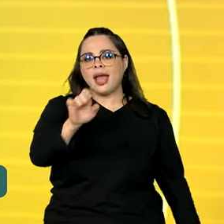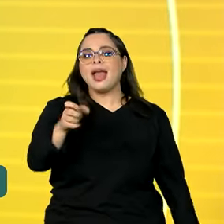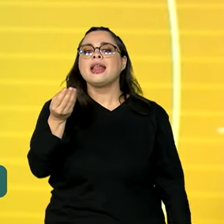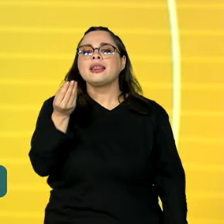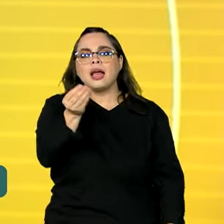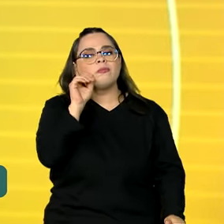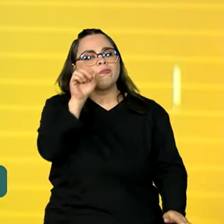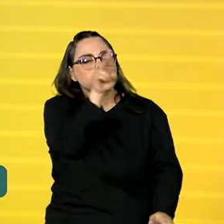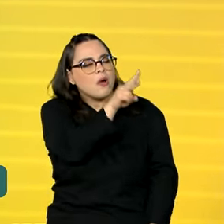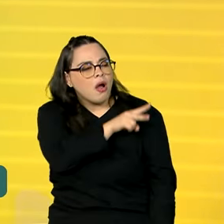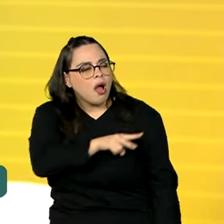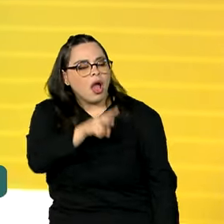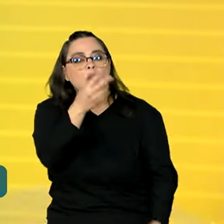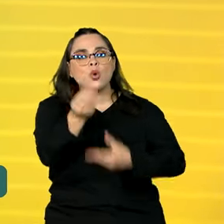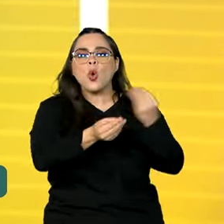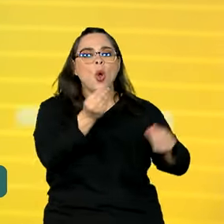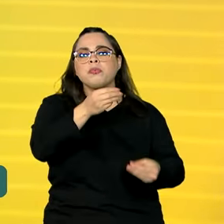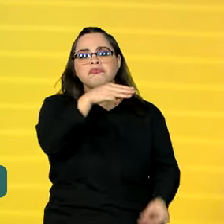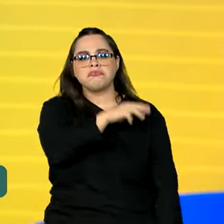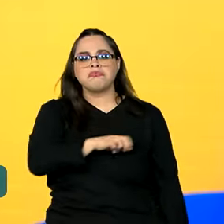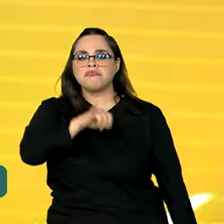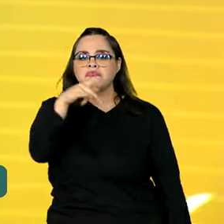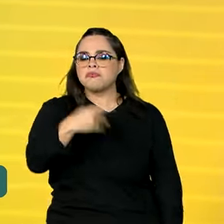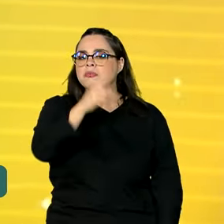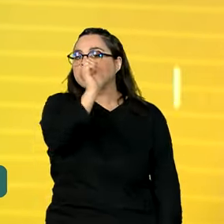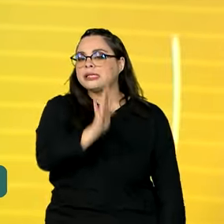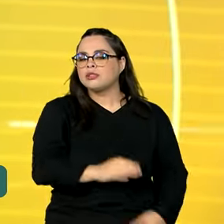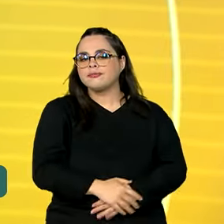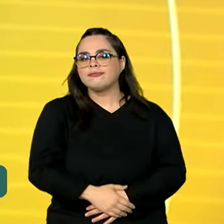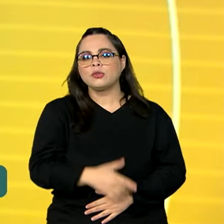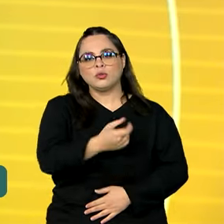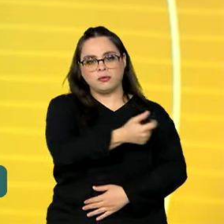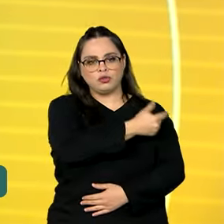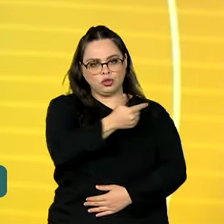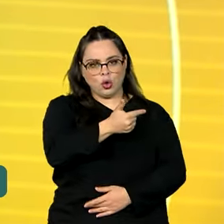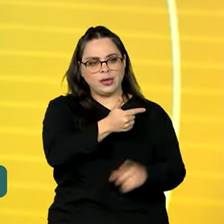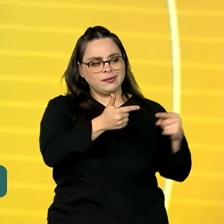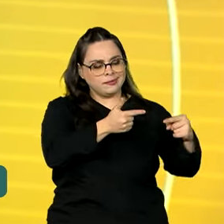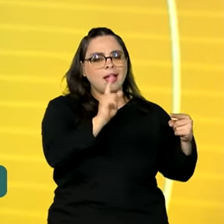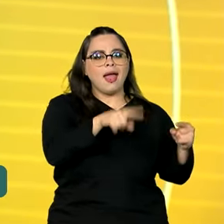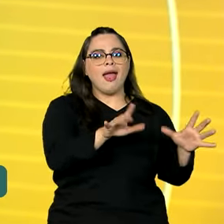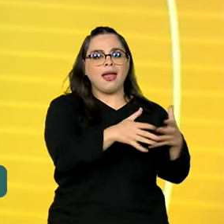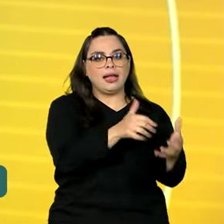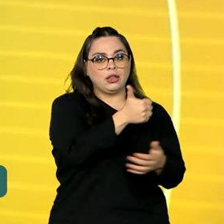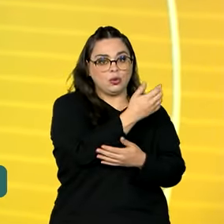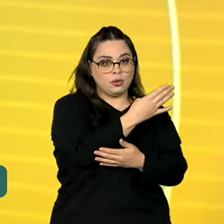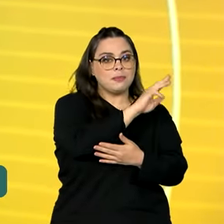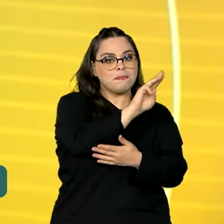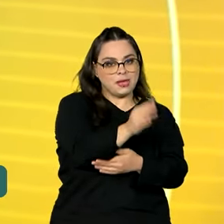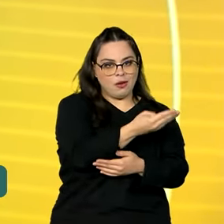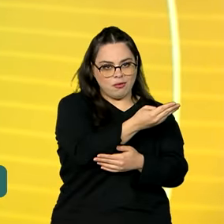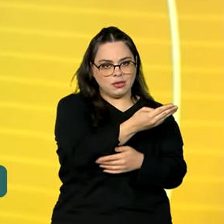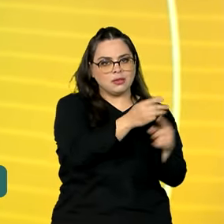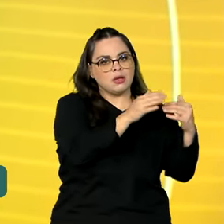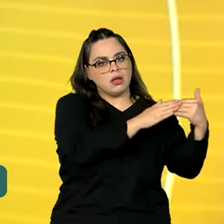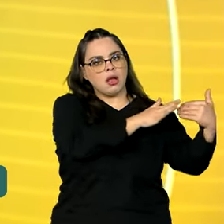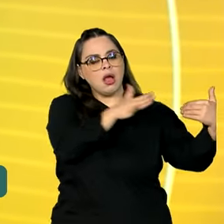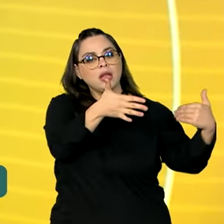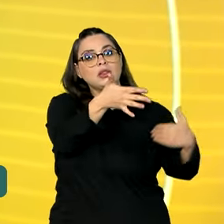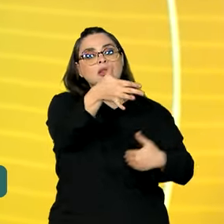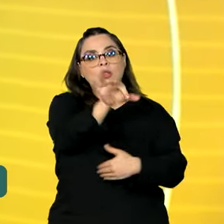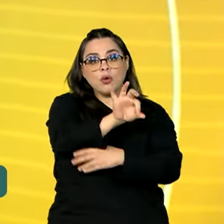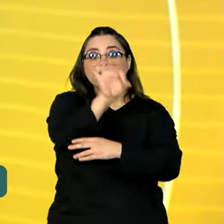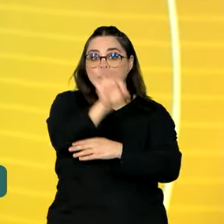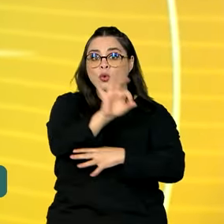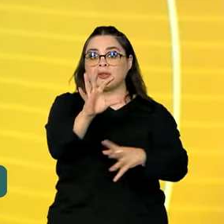microempreendedores individuais no Brasil. Em 2022, eles eram mais de 14 milhões. Esse número representa